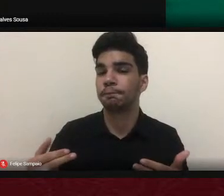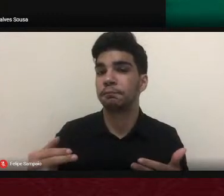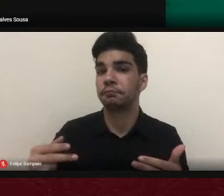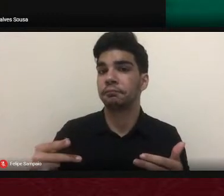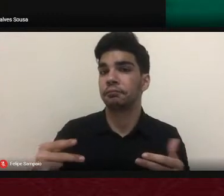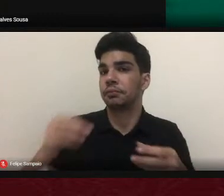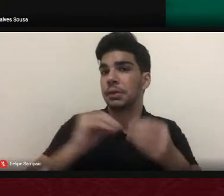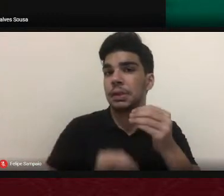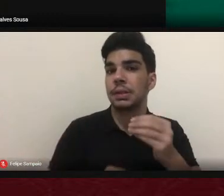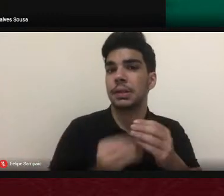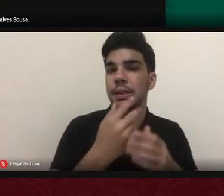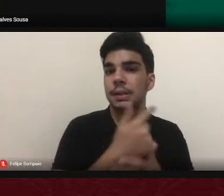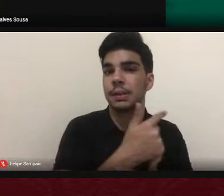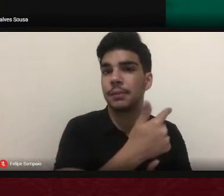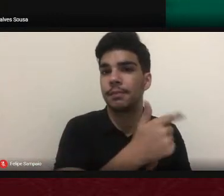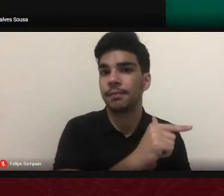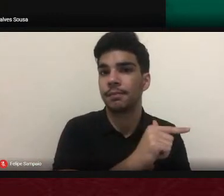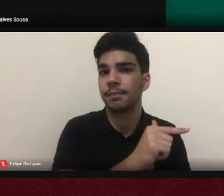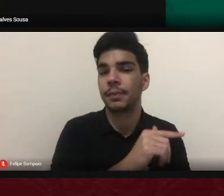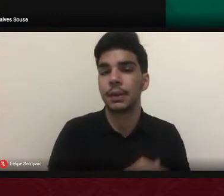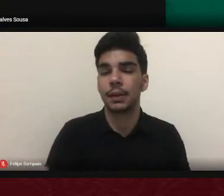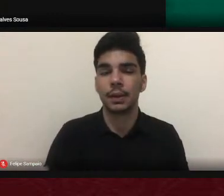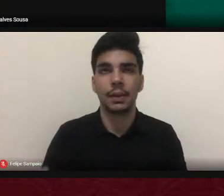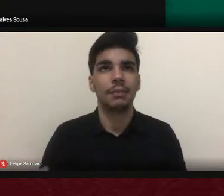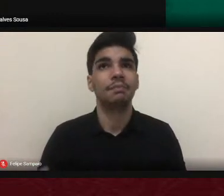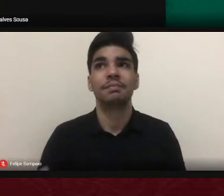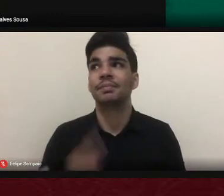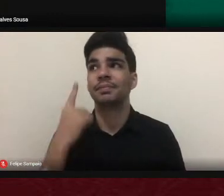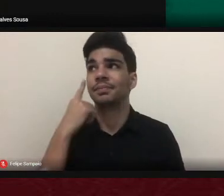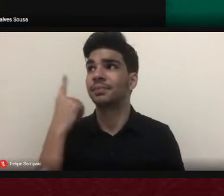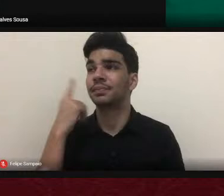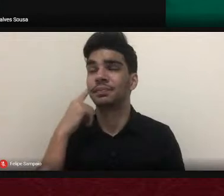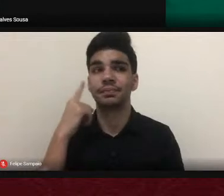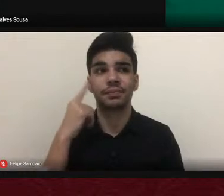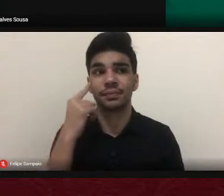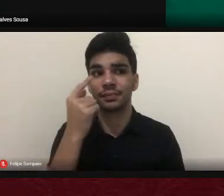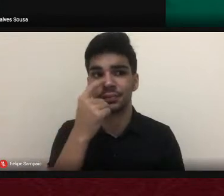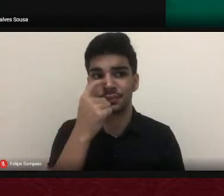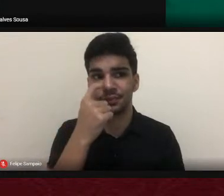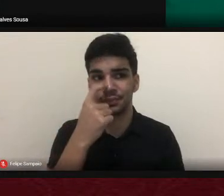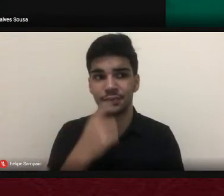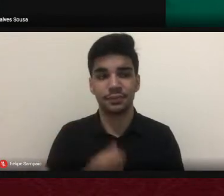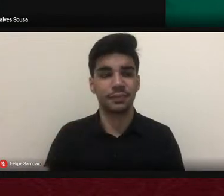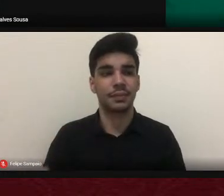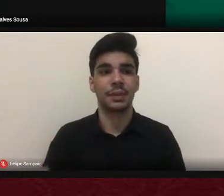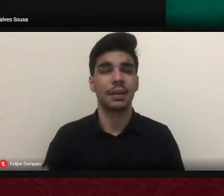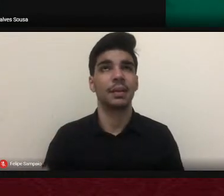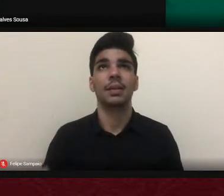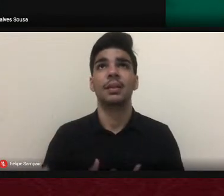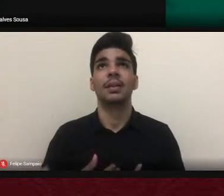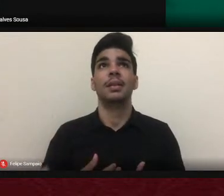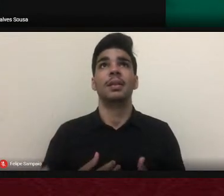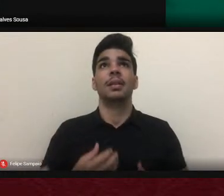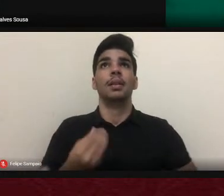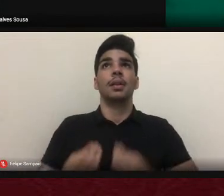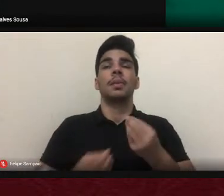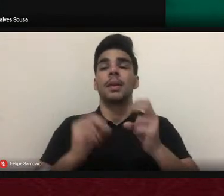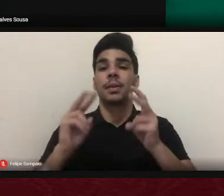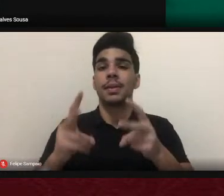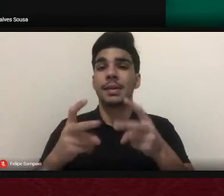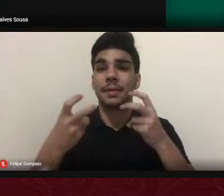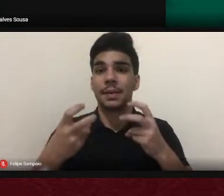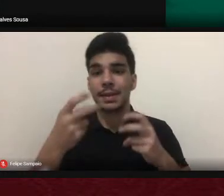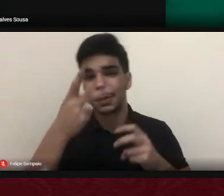olhamos os nossos objetos a partir da imprensa como que é percebido aos leitores o que qualificamos como